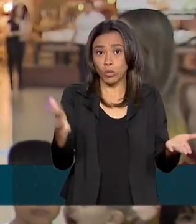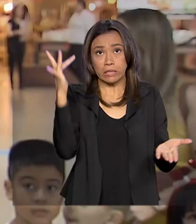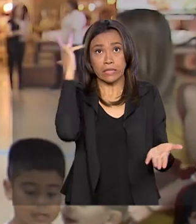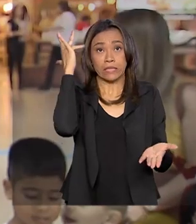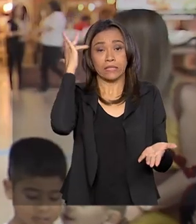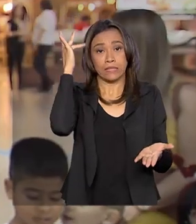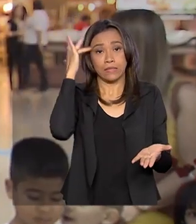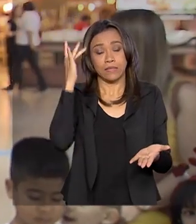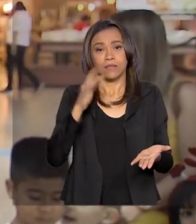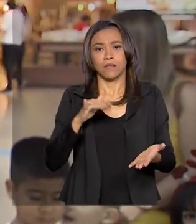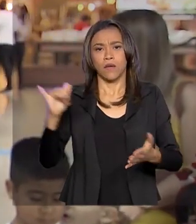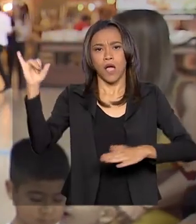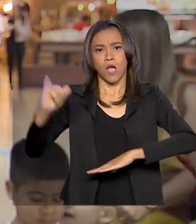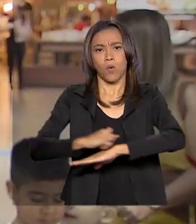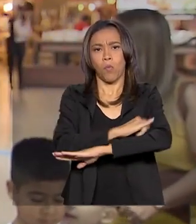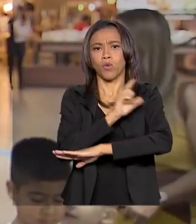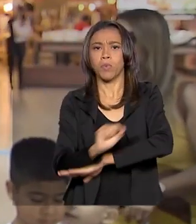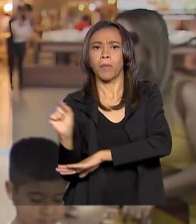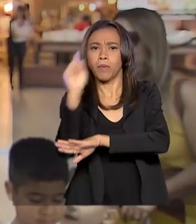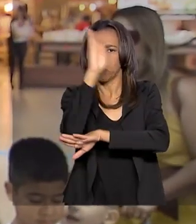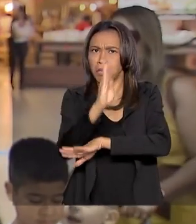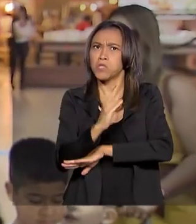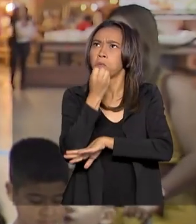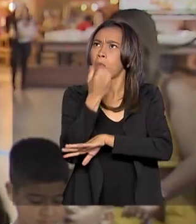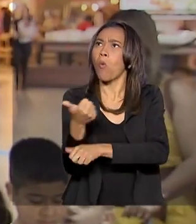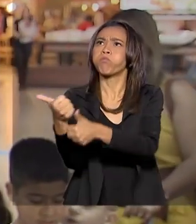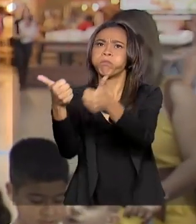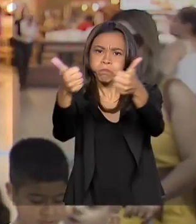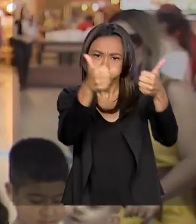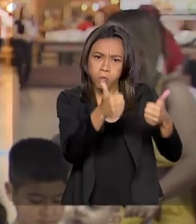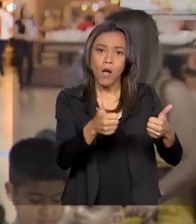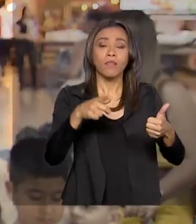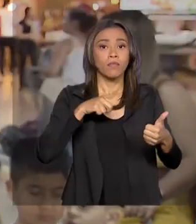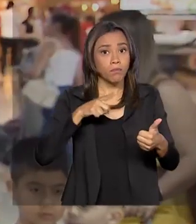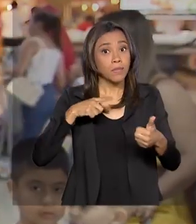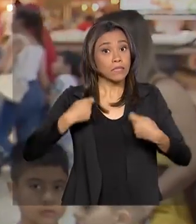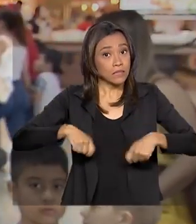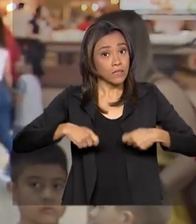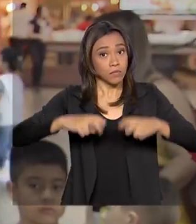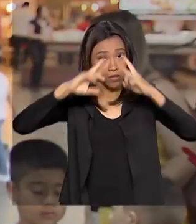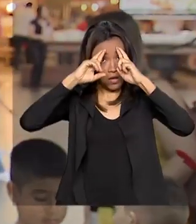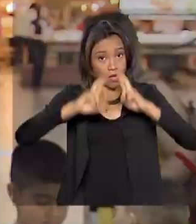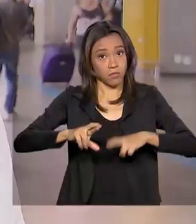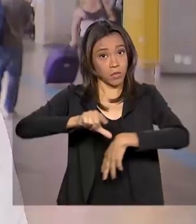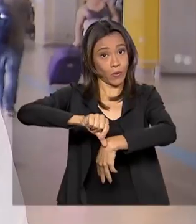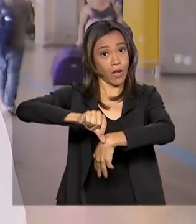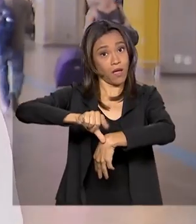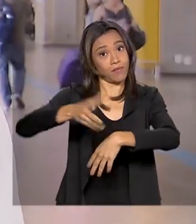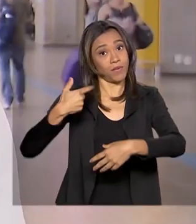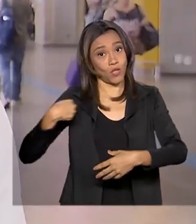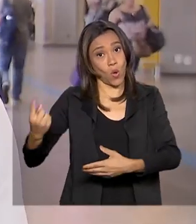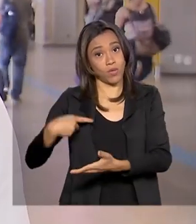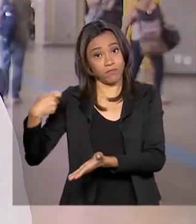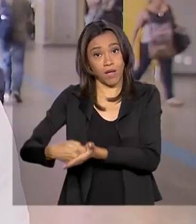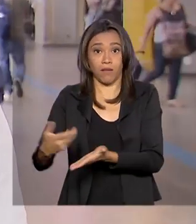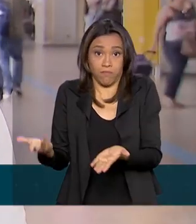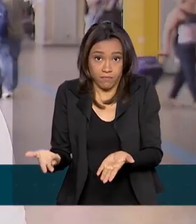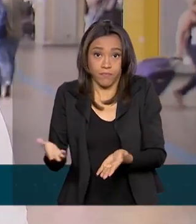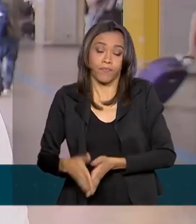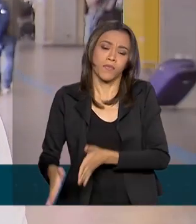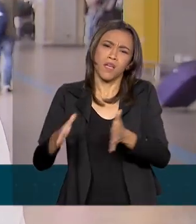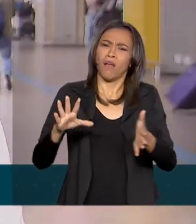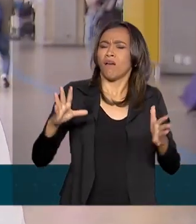aeroportos brasileiros. Nós precisamos de pontualidade, no tanto que nós somos pontuais no pagamento. Seja de férias ou a